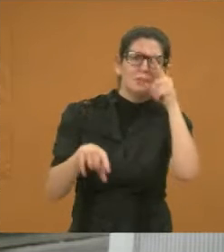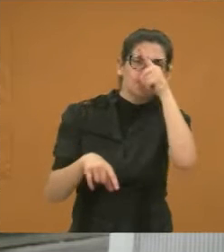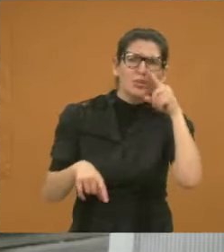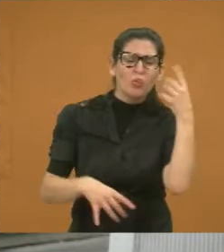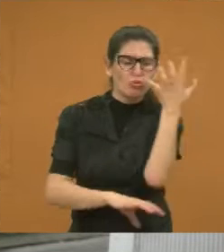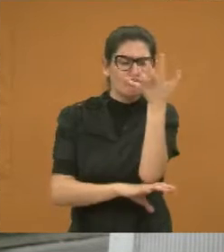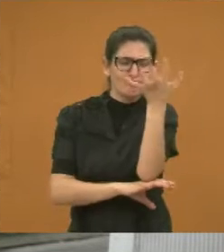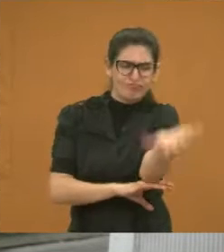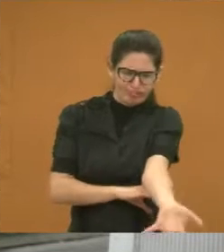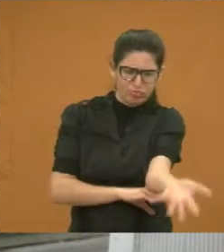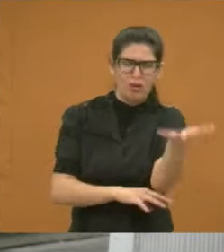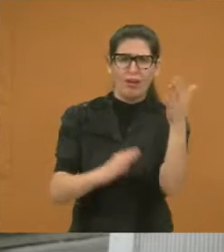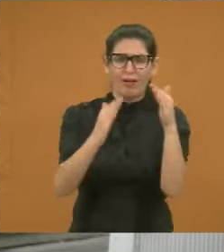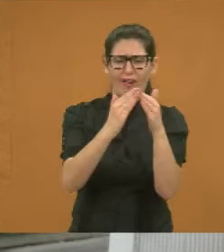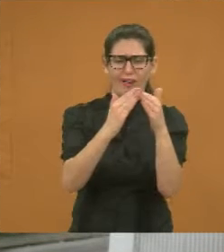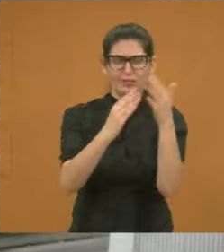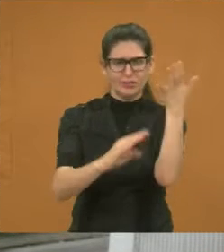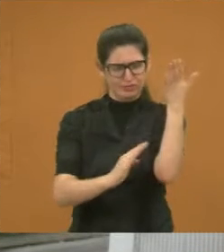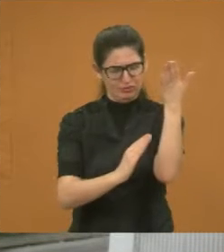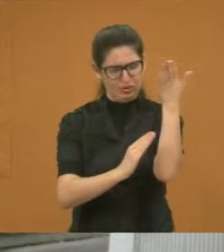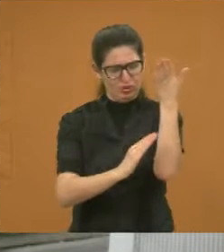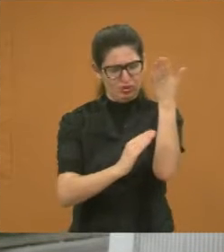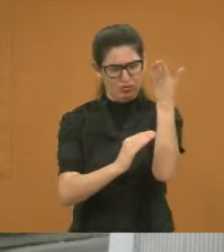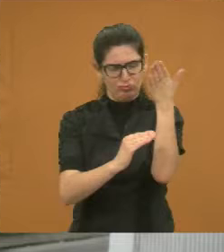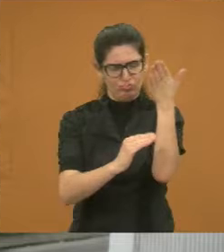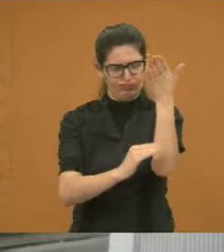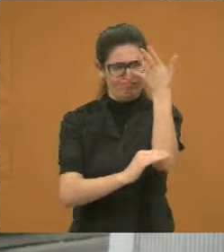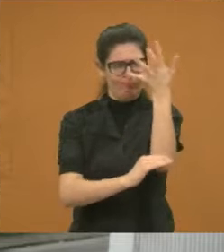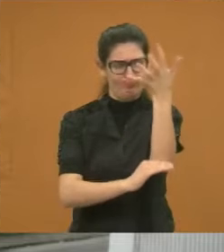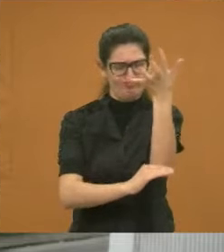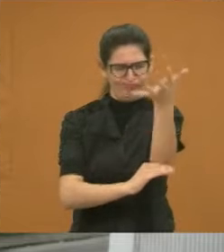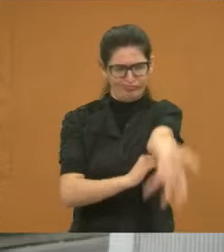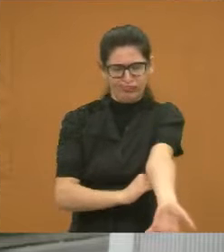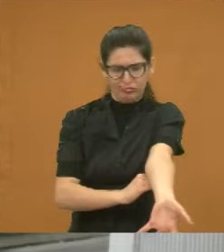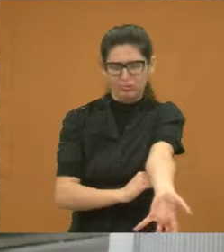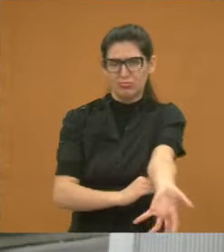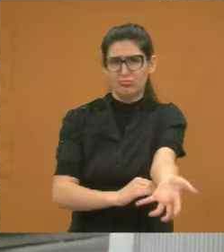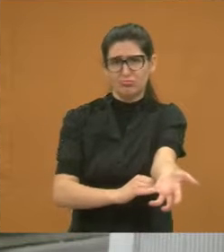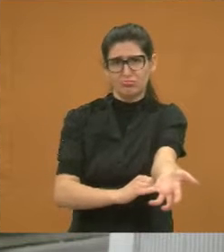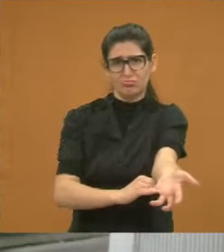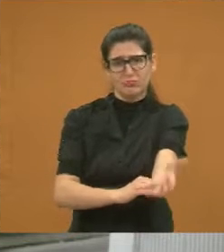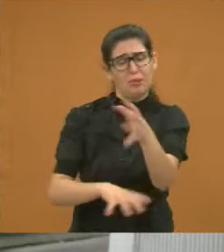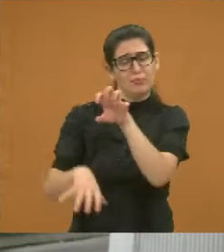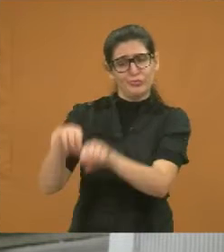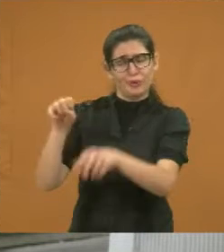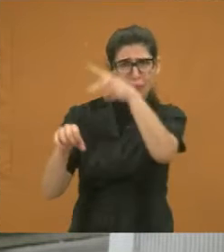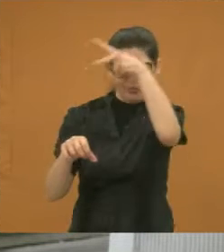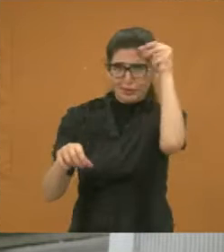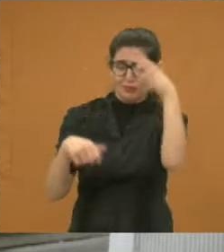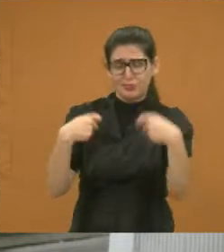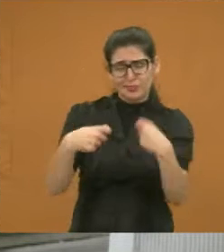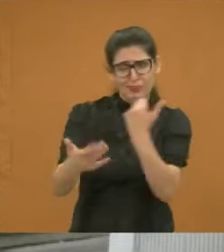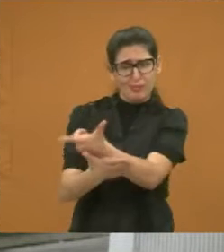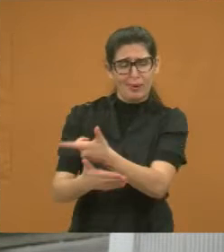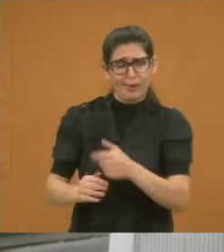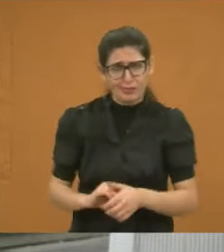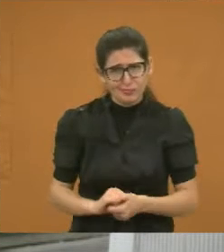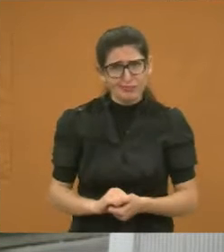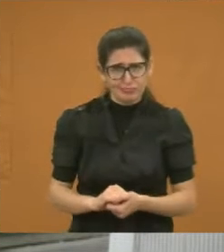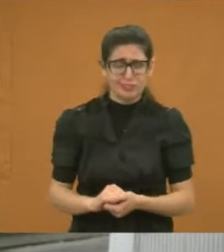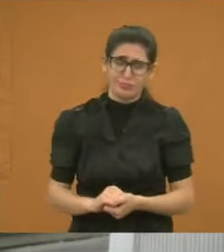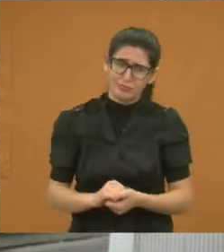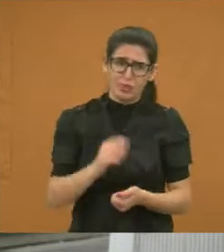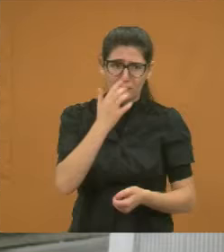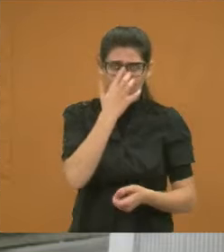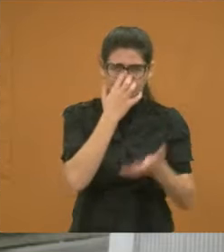casa da pessoa? Quem paga é a prefeitura. Olha a situação daquela árvore ali. Então, na época também que eu plantei a árvore no Parque Minha Lua,